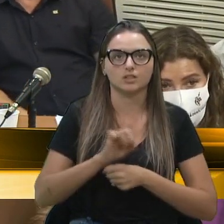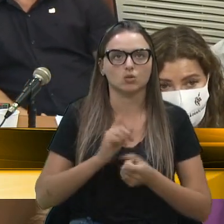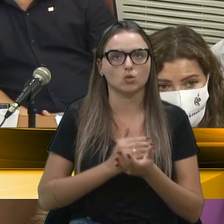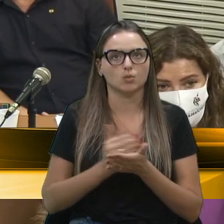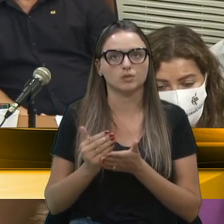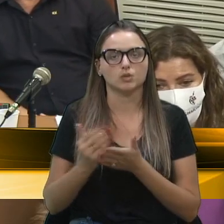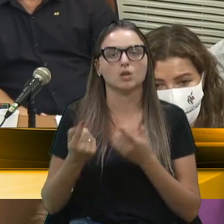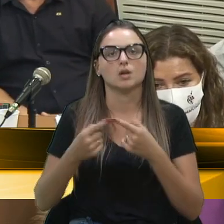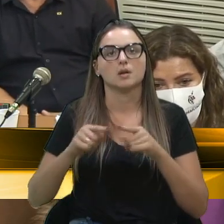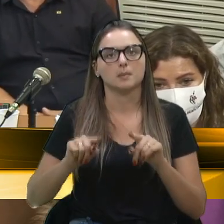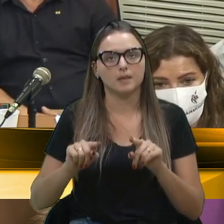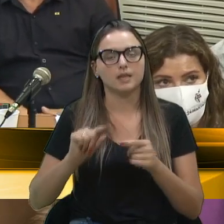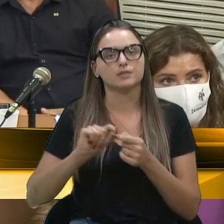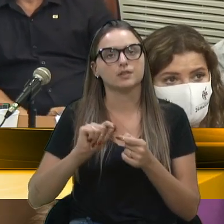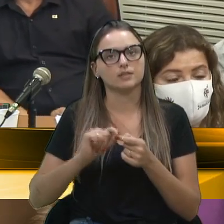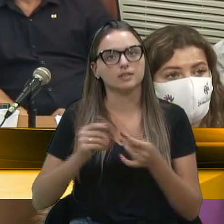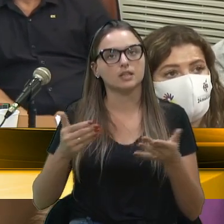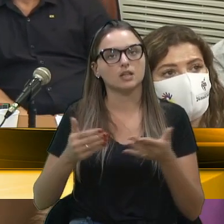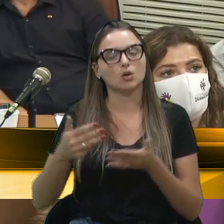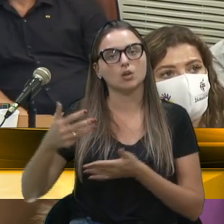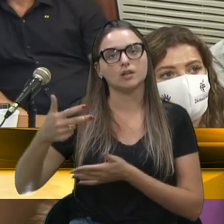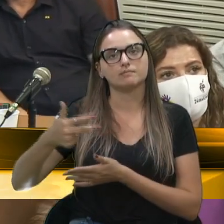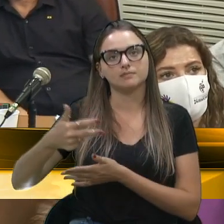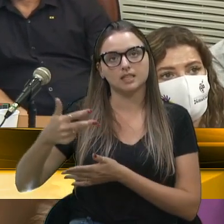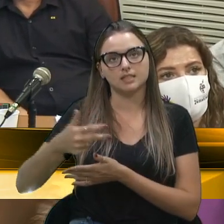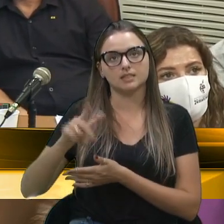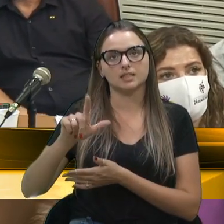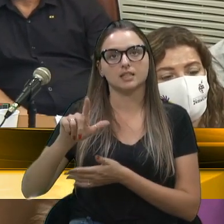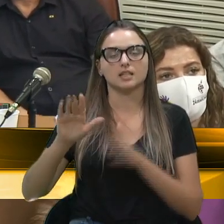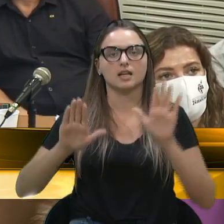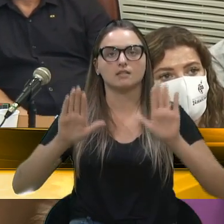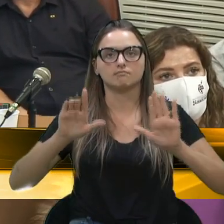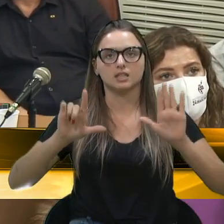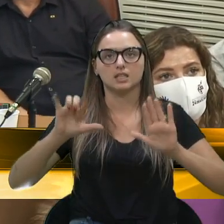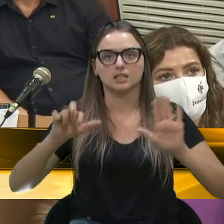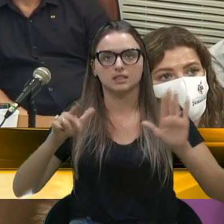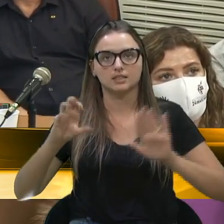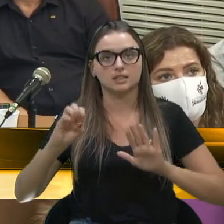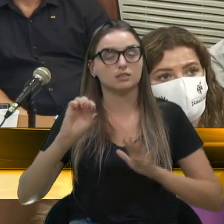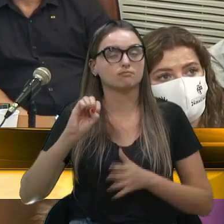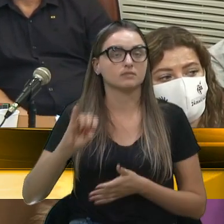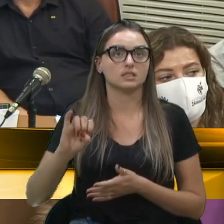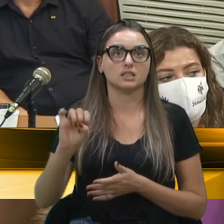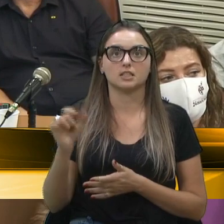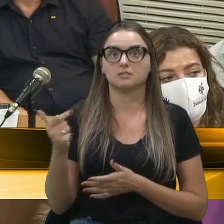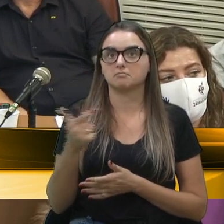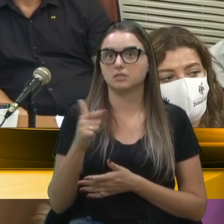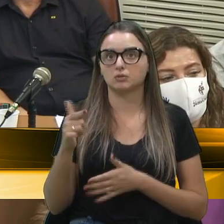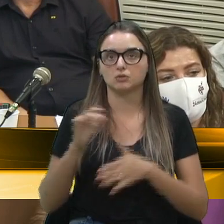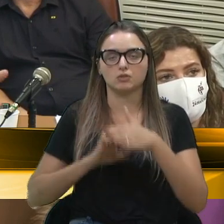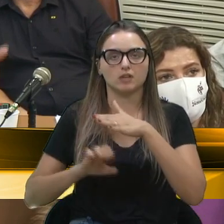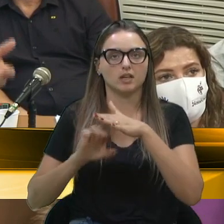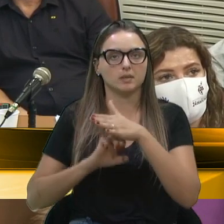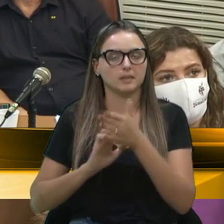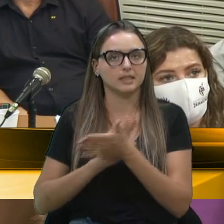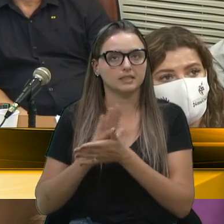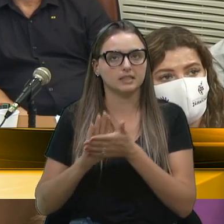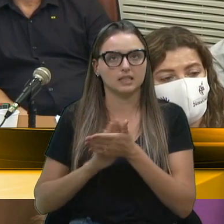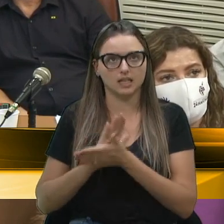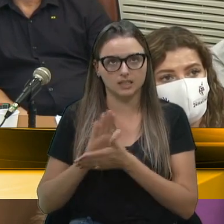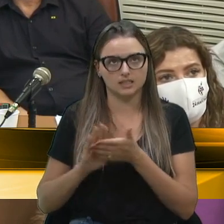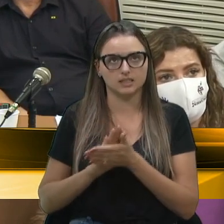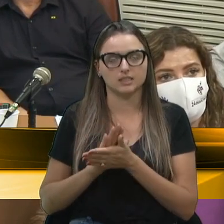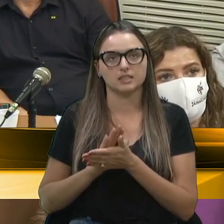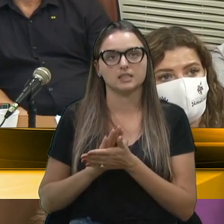se encaminhando a terceira licitação, caso não aconteça, novamente, licitação deserta, aí tem